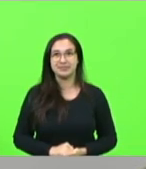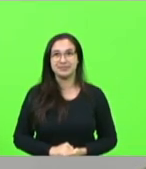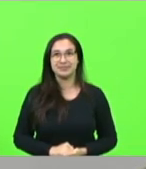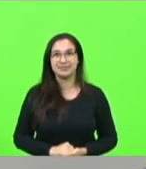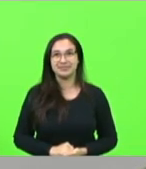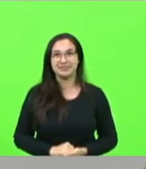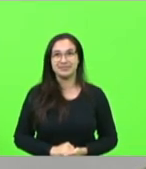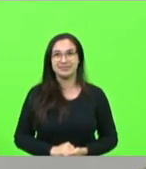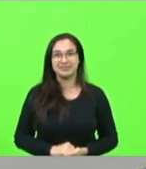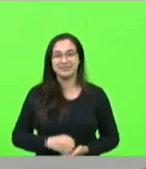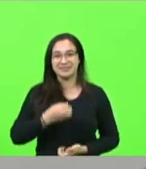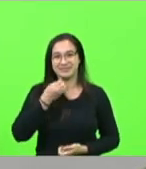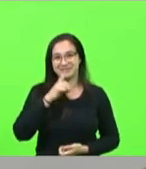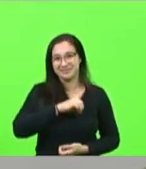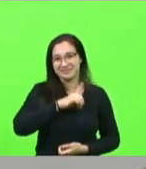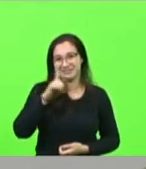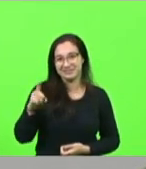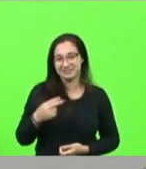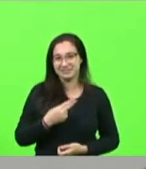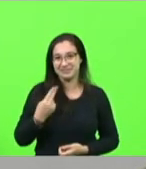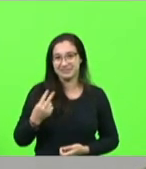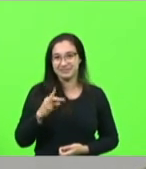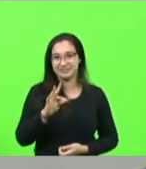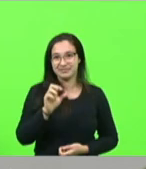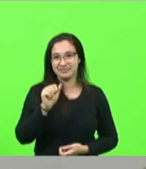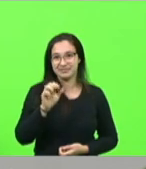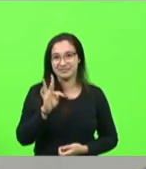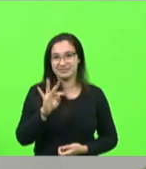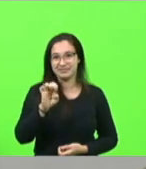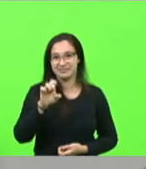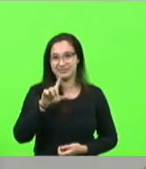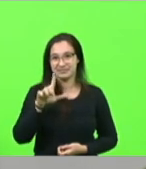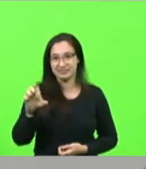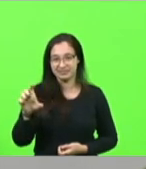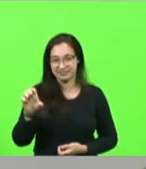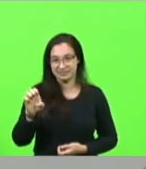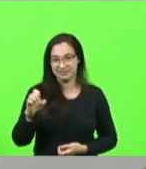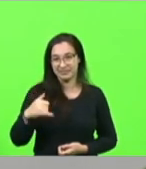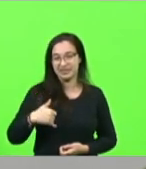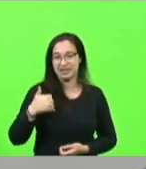bom dia, meu nome é Tatiele, tenho 18 anos,